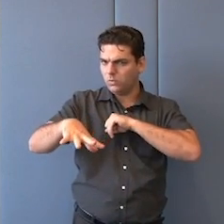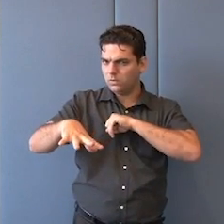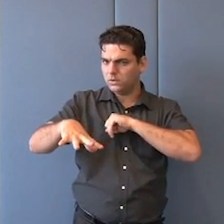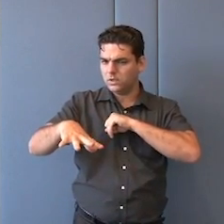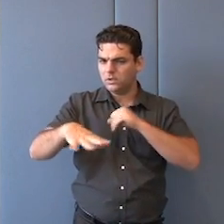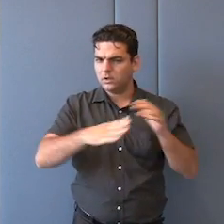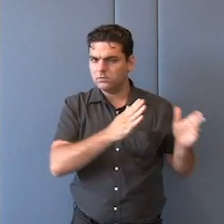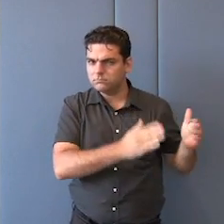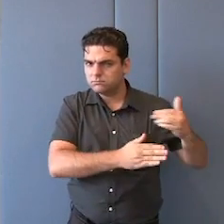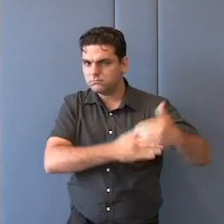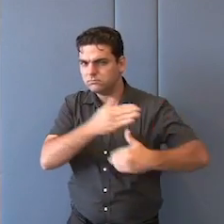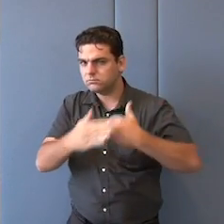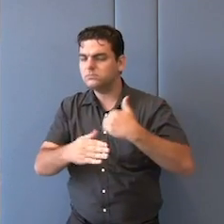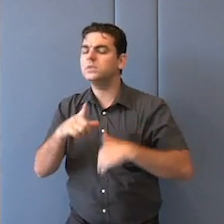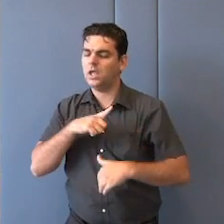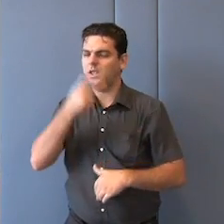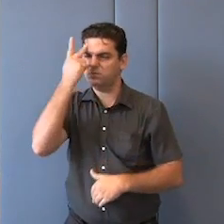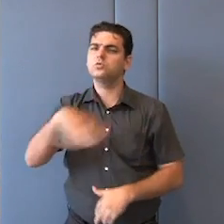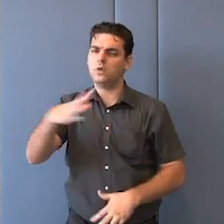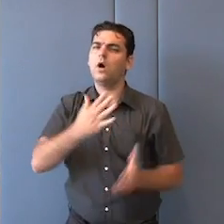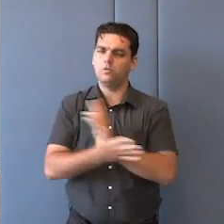nossa civilização. Por quê?